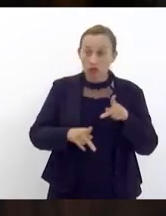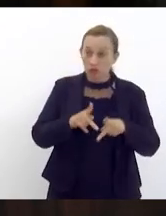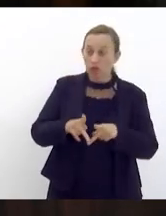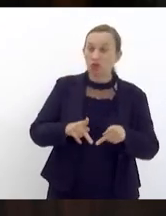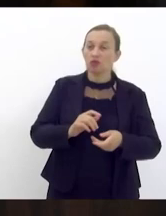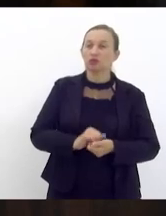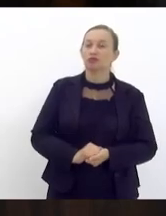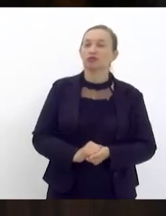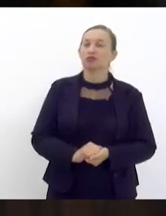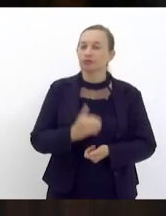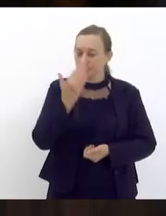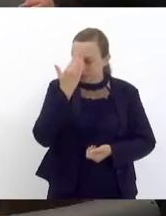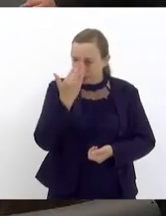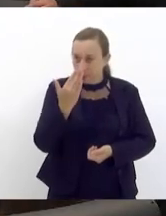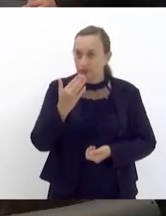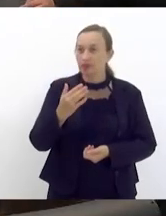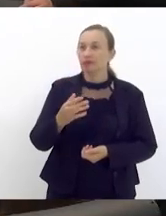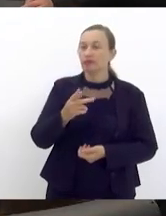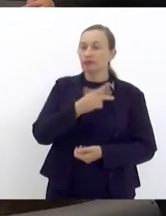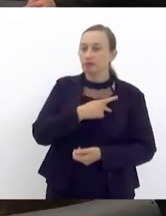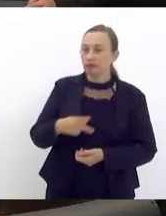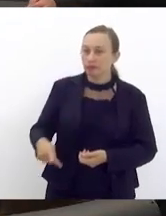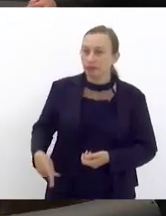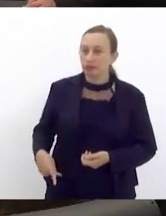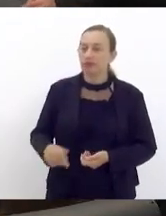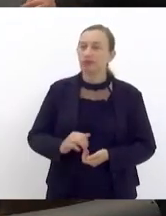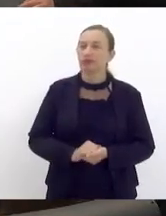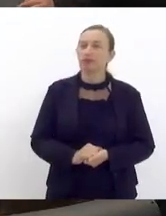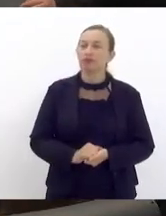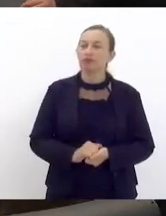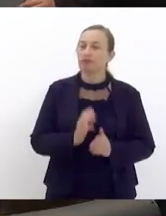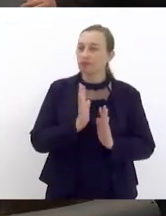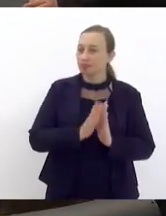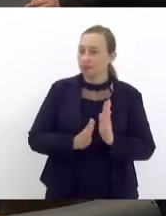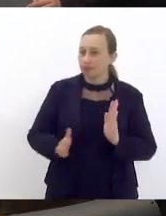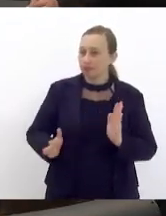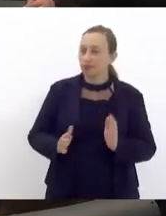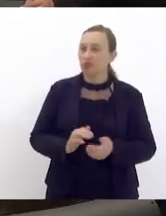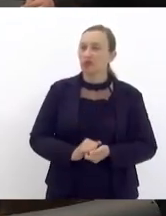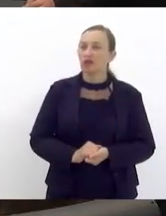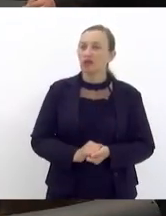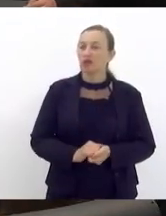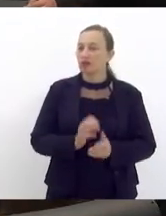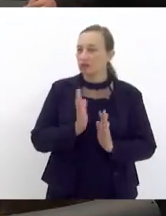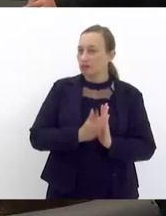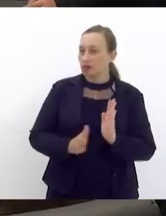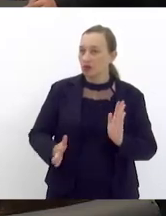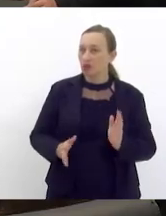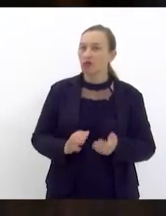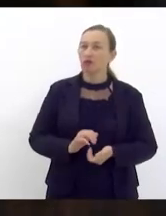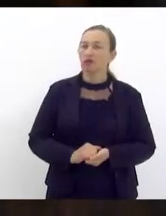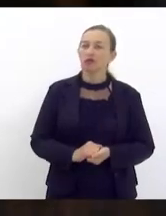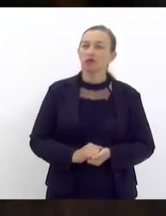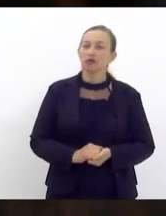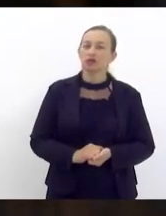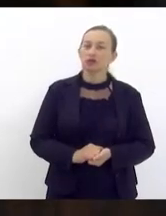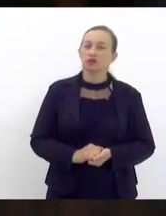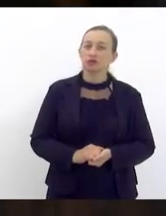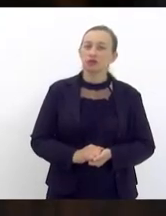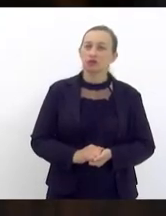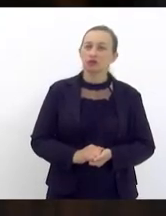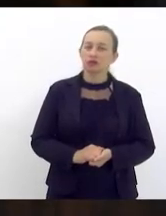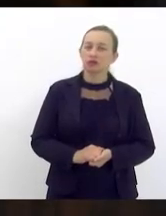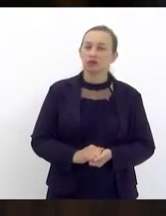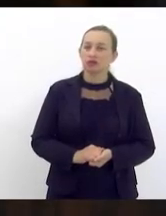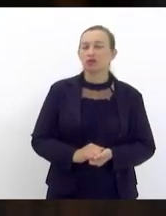muito obrigado obrigado presidente pela ordem oi? pela ordem eu queria o PT também dá um espaço